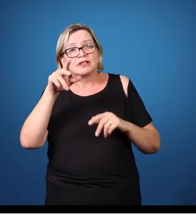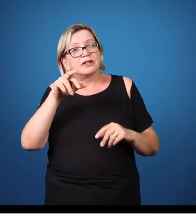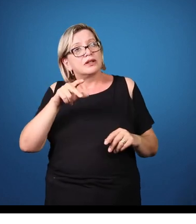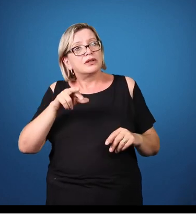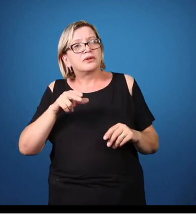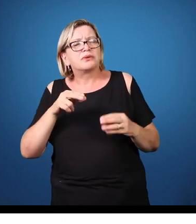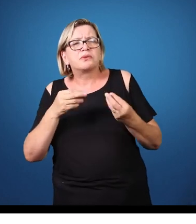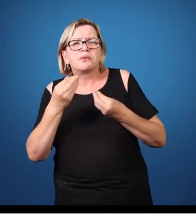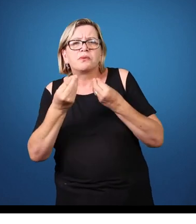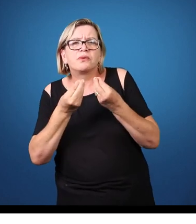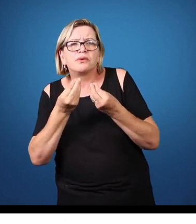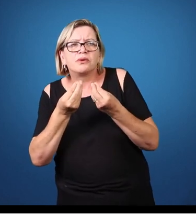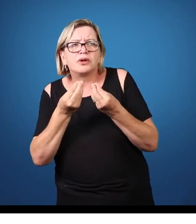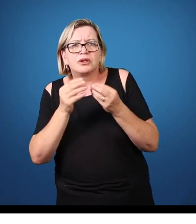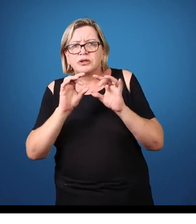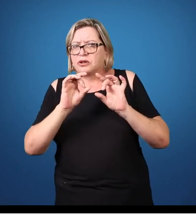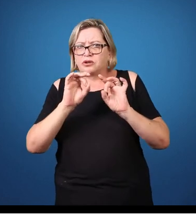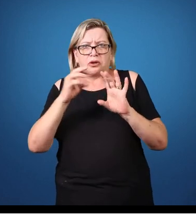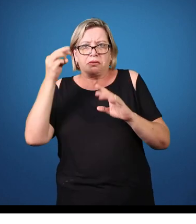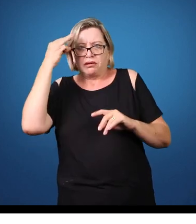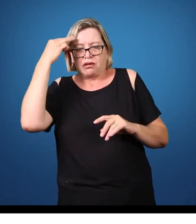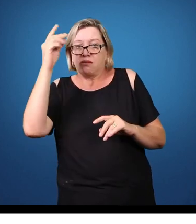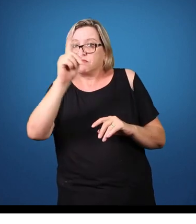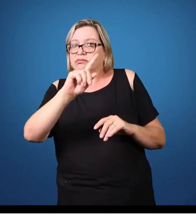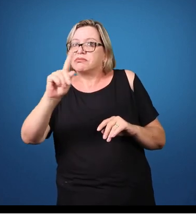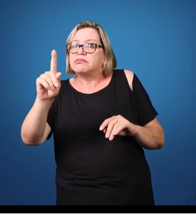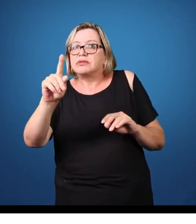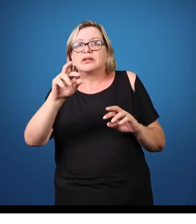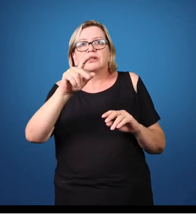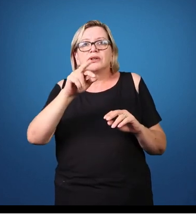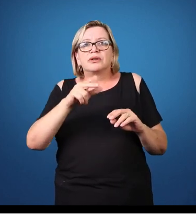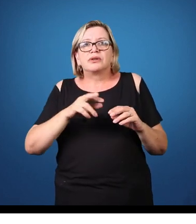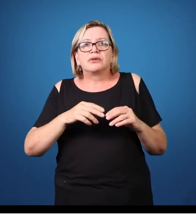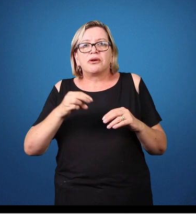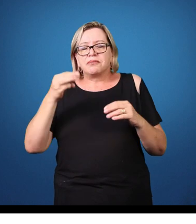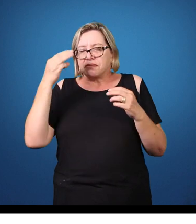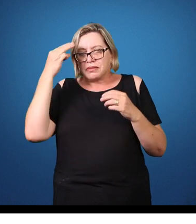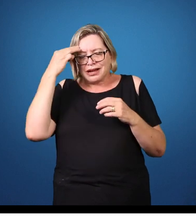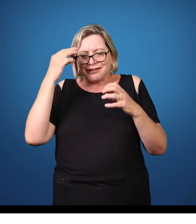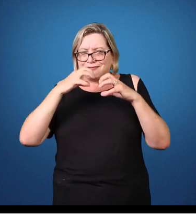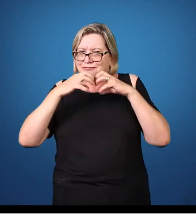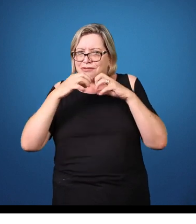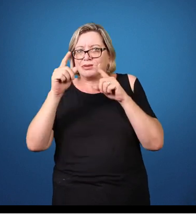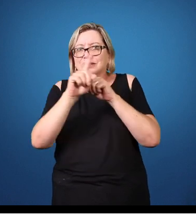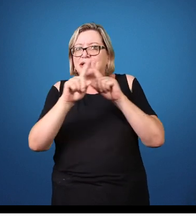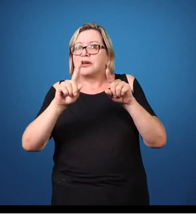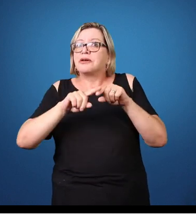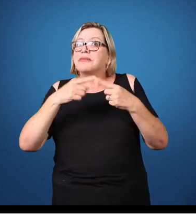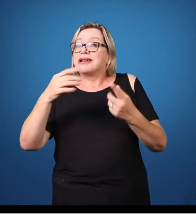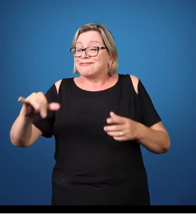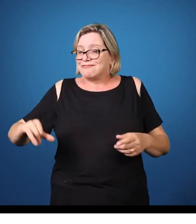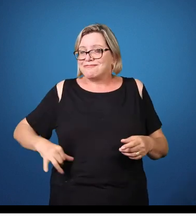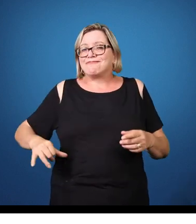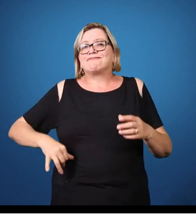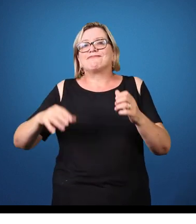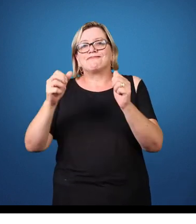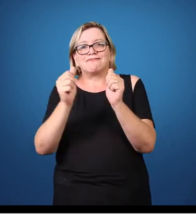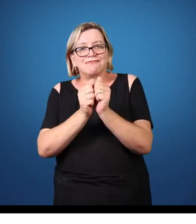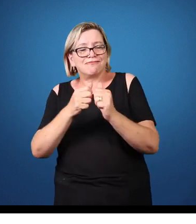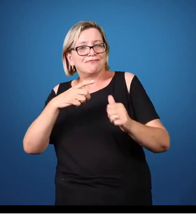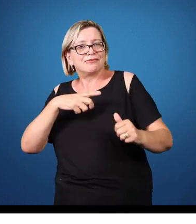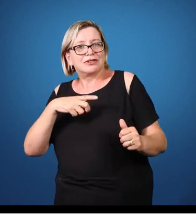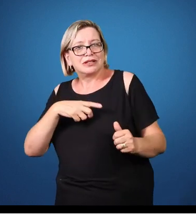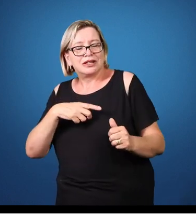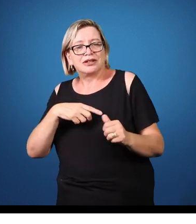questão da mente, mas que tem um sofrimento envolvido aí nisso que a gente chama de transtorno. De transtorno. Nas nossas conversas